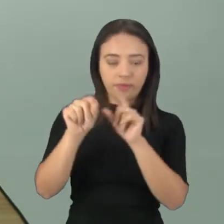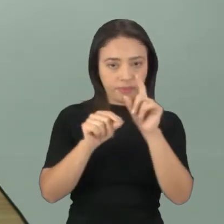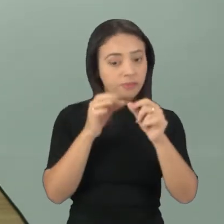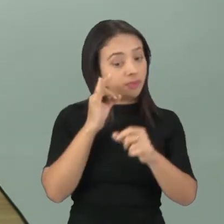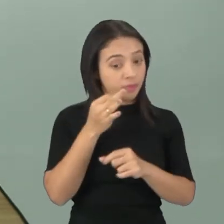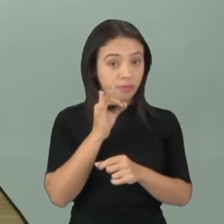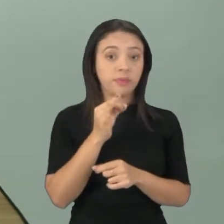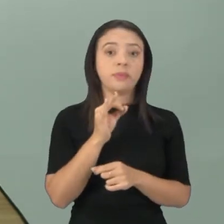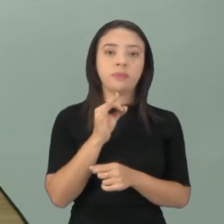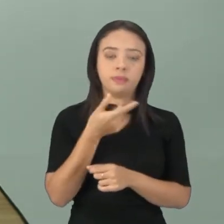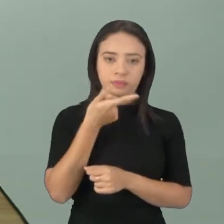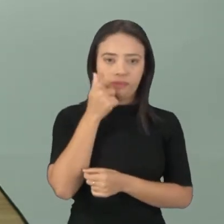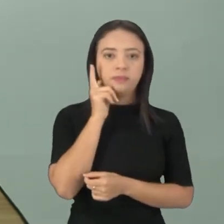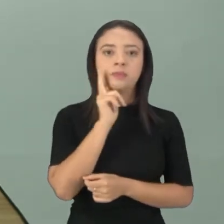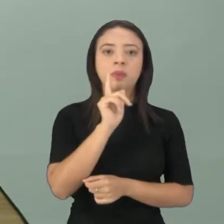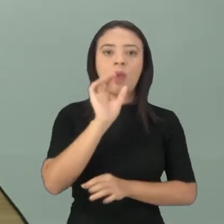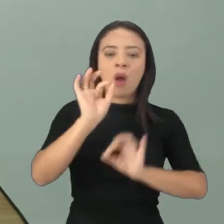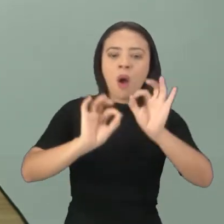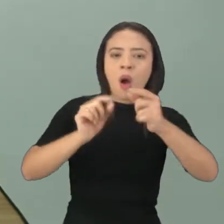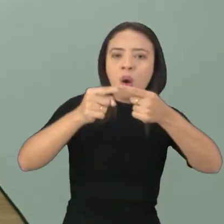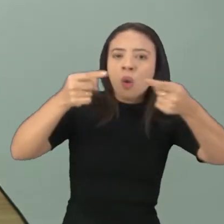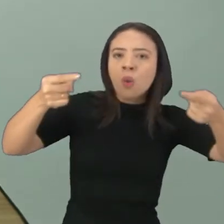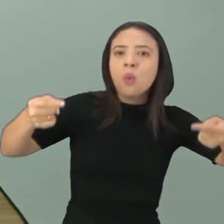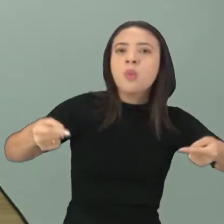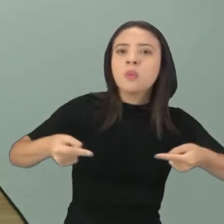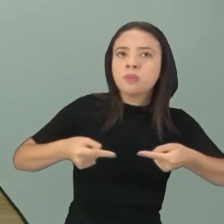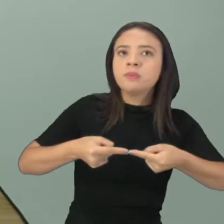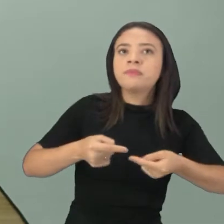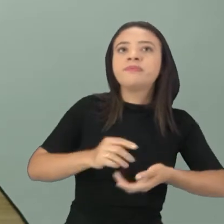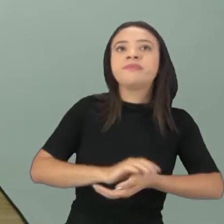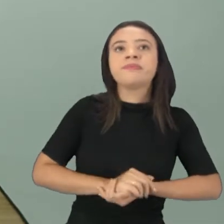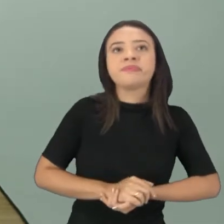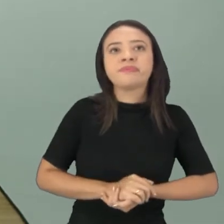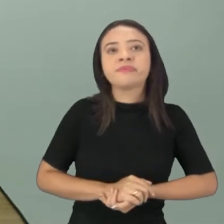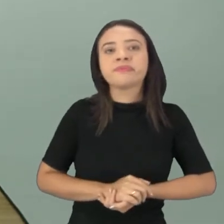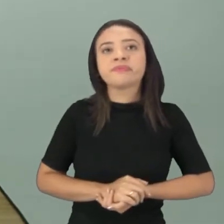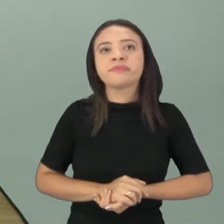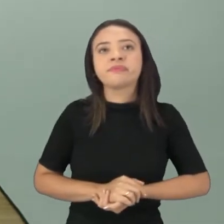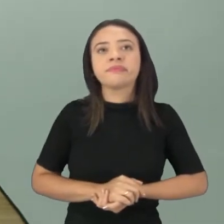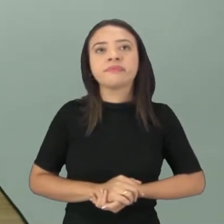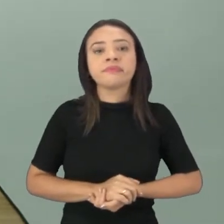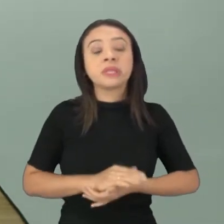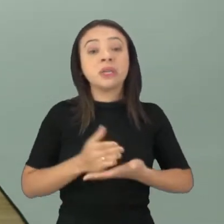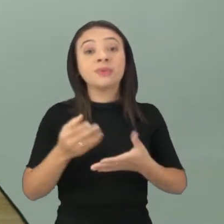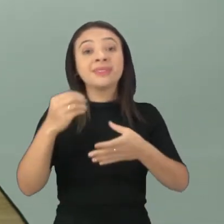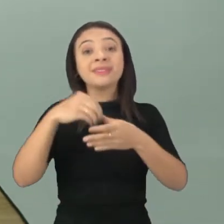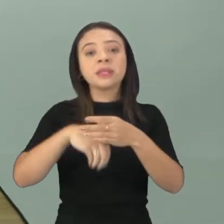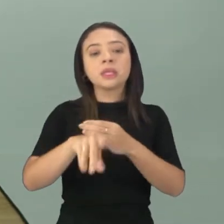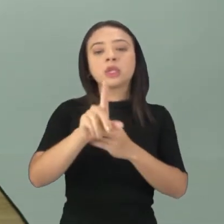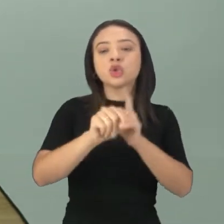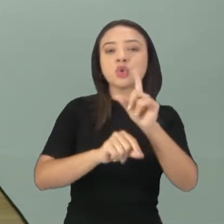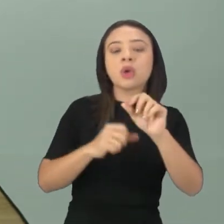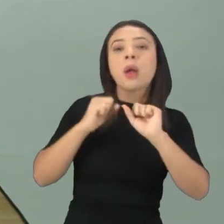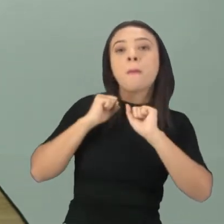escolhas na hora de montar o nosso prato. Dentro das escolhas, a gente vai escolher esses